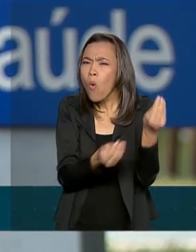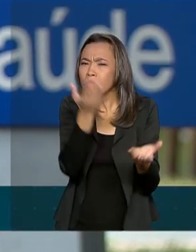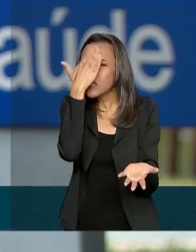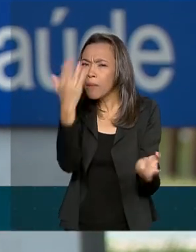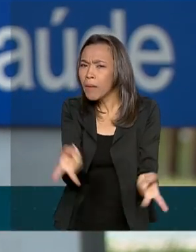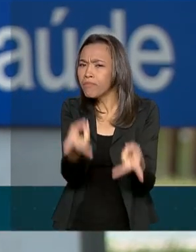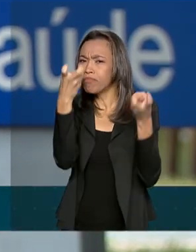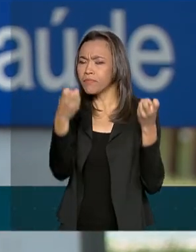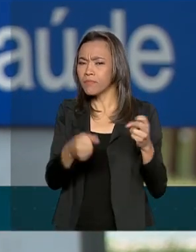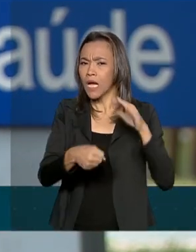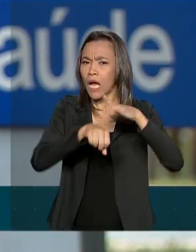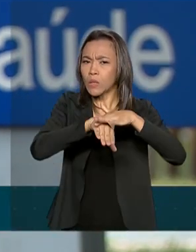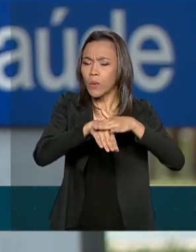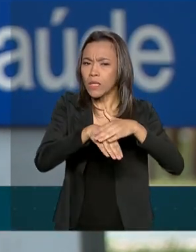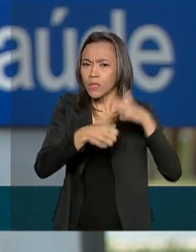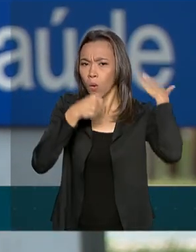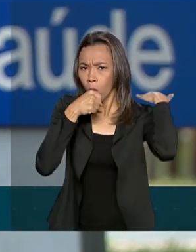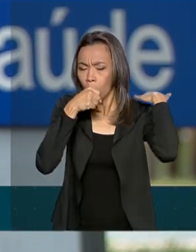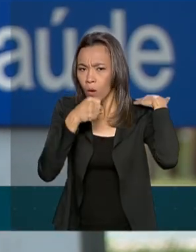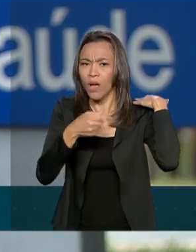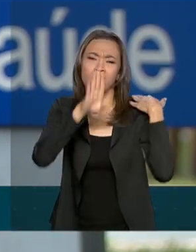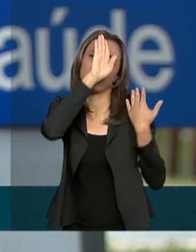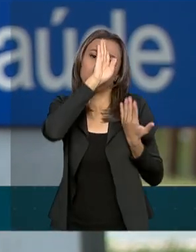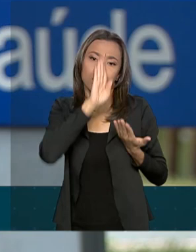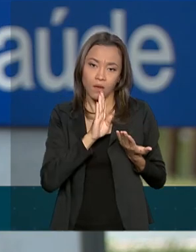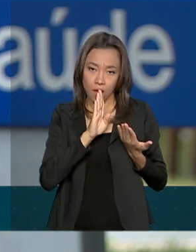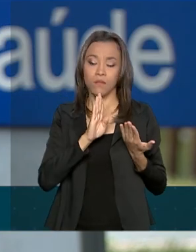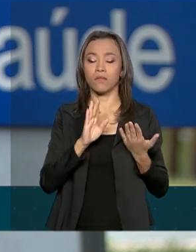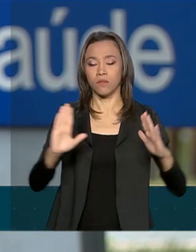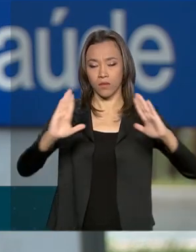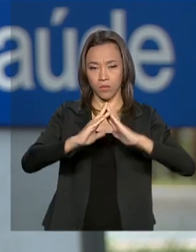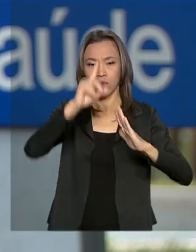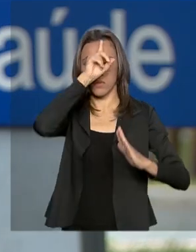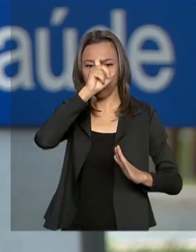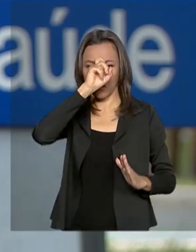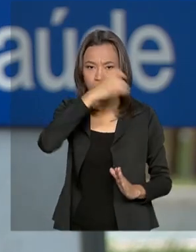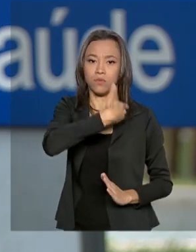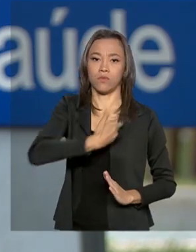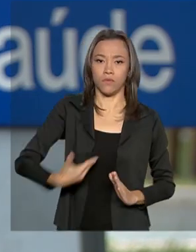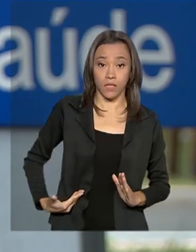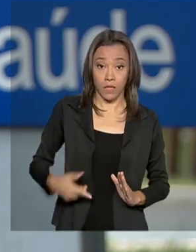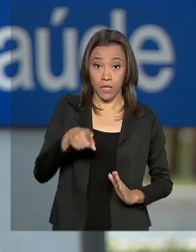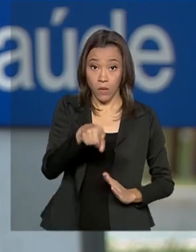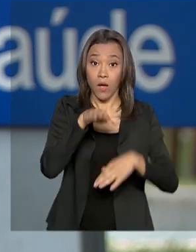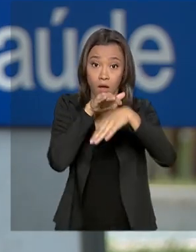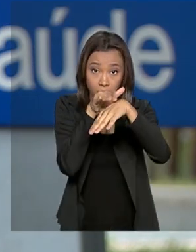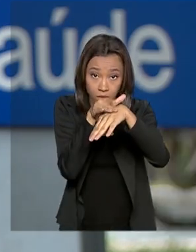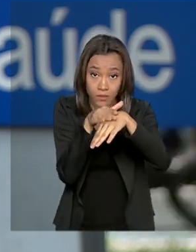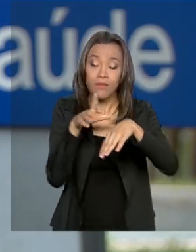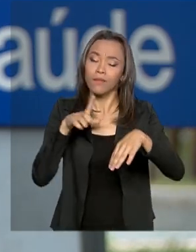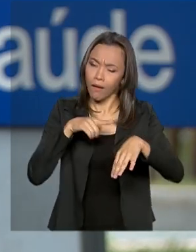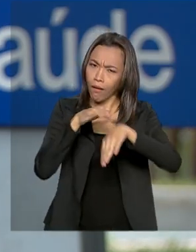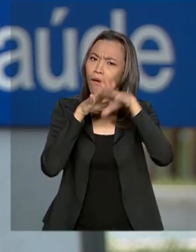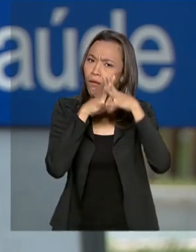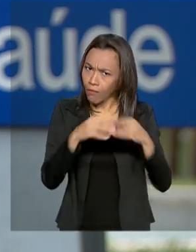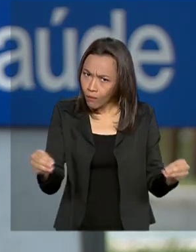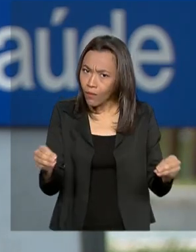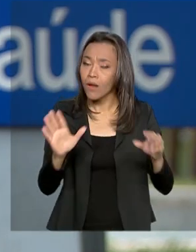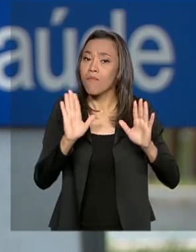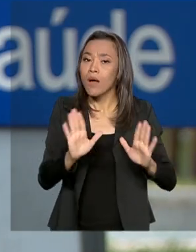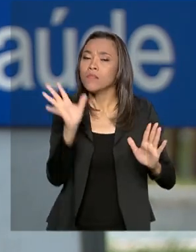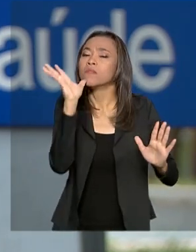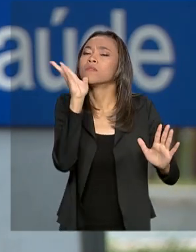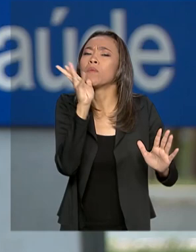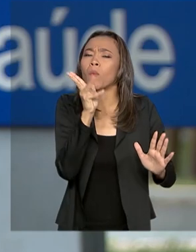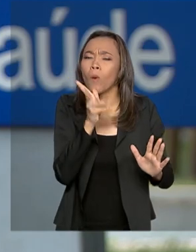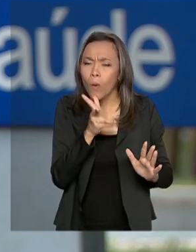tratamento da doença podem ser feitos de graça pelo Sistema Único de Saúde. A tuberculose tem cura, mas o processo é